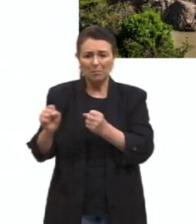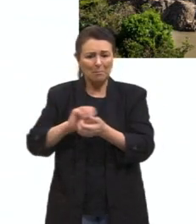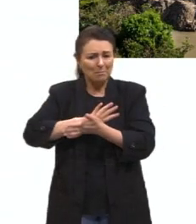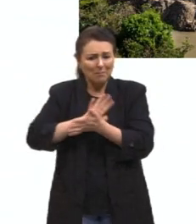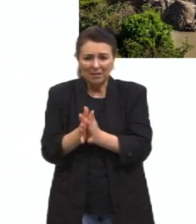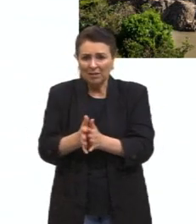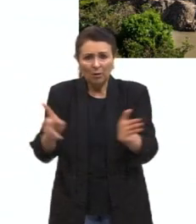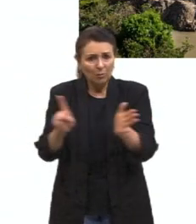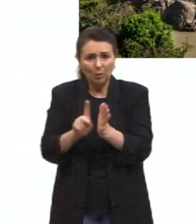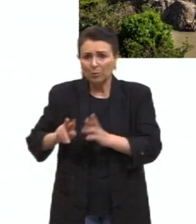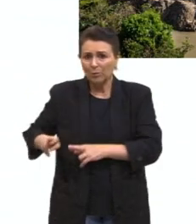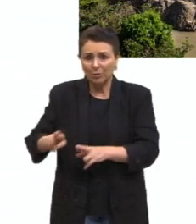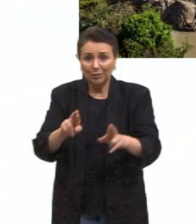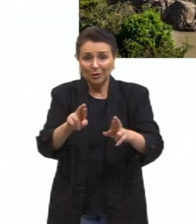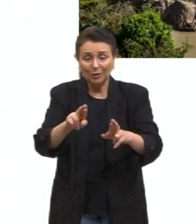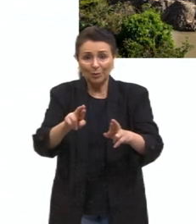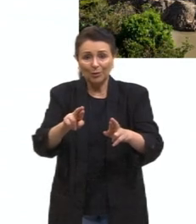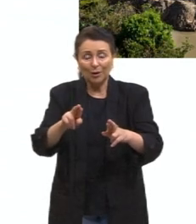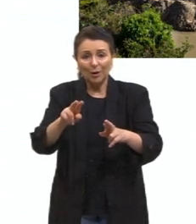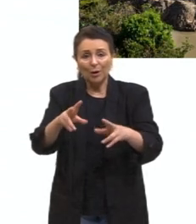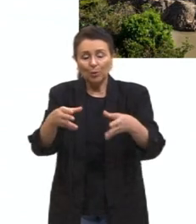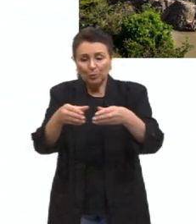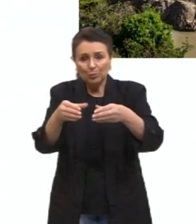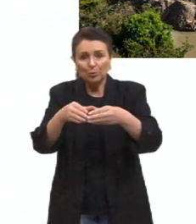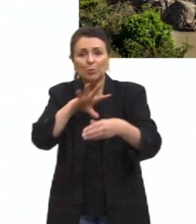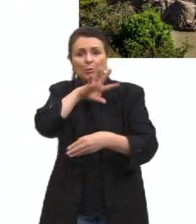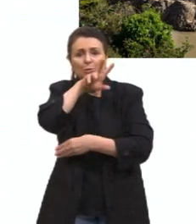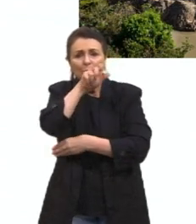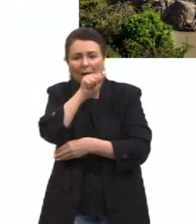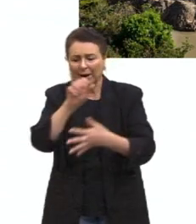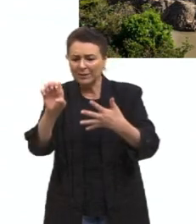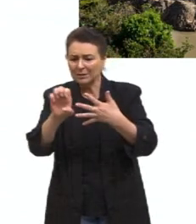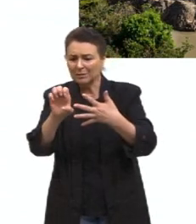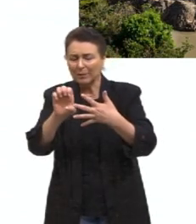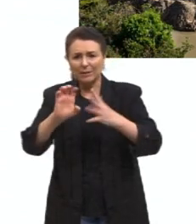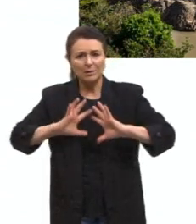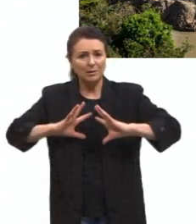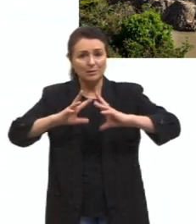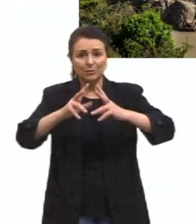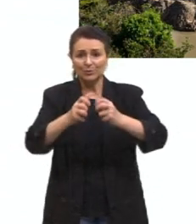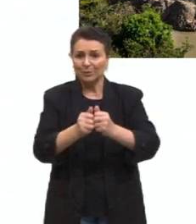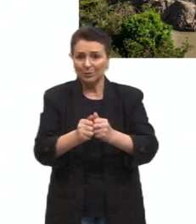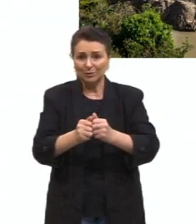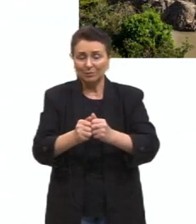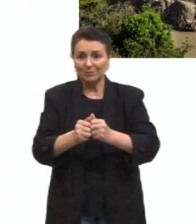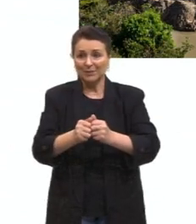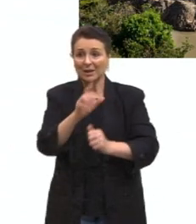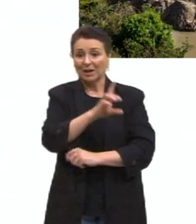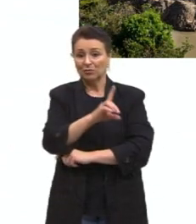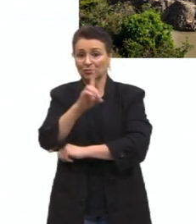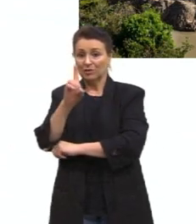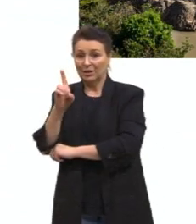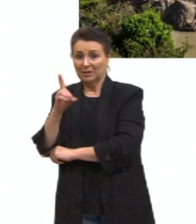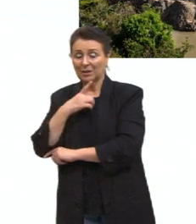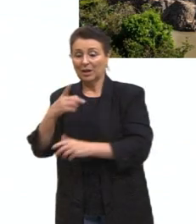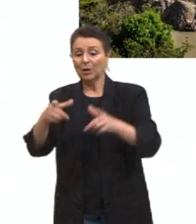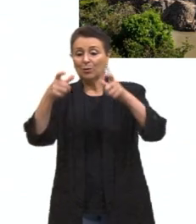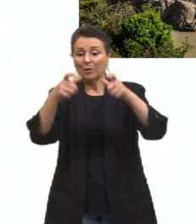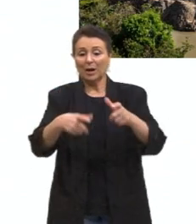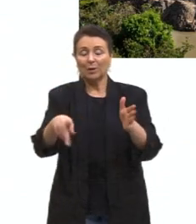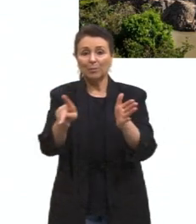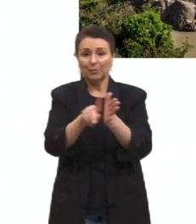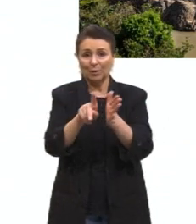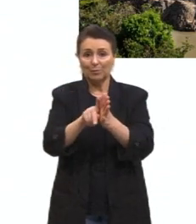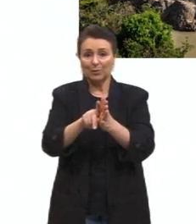população de animais, espécies inteiras. E ali a gente tem à direita uma reserva indígena no